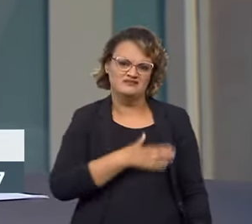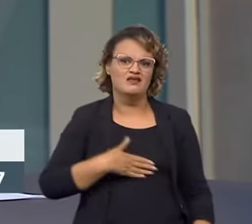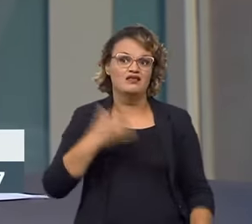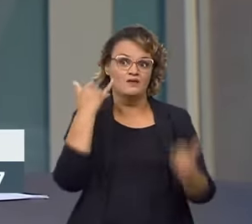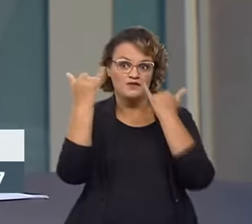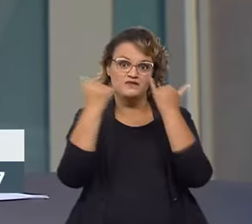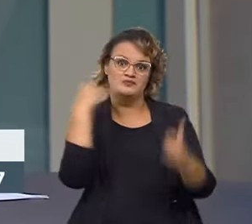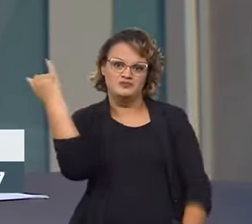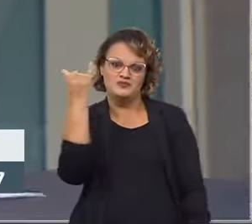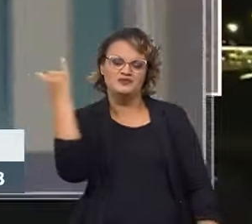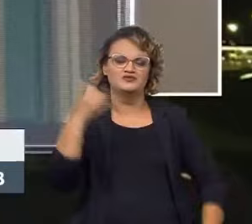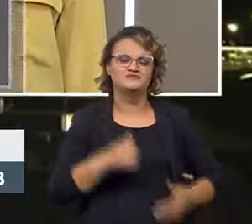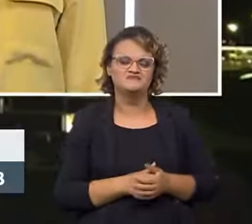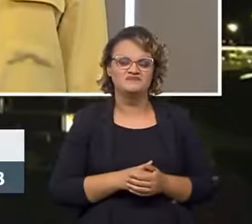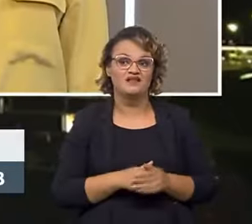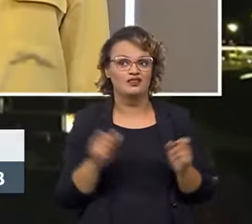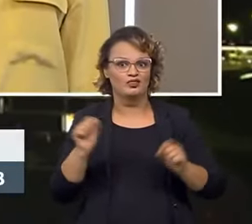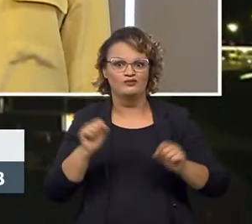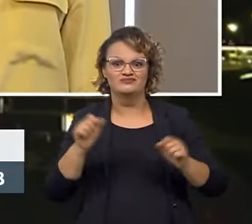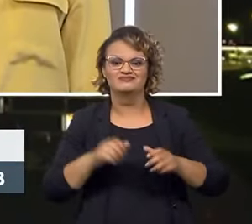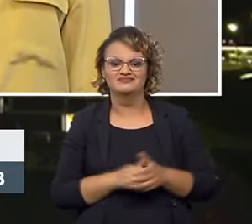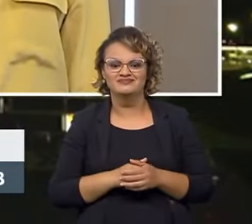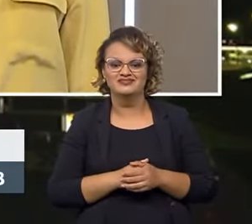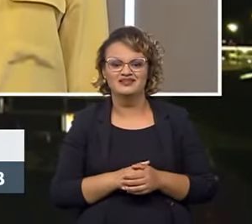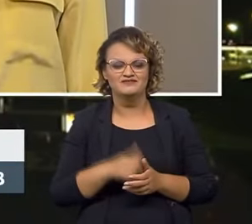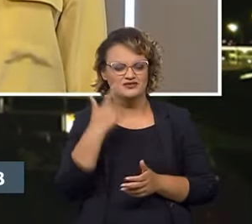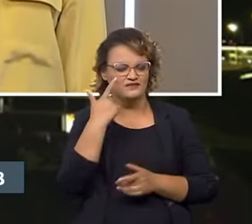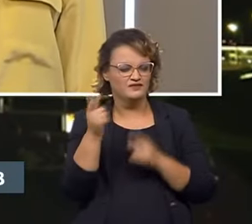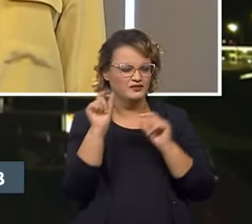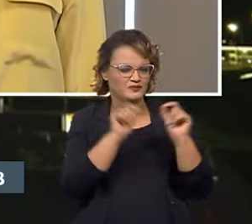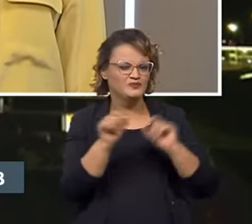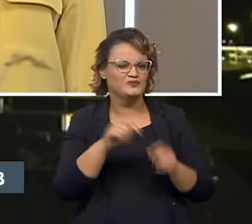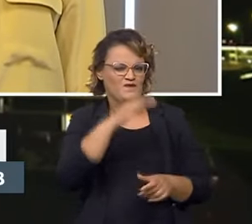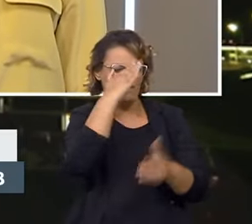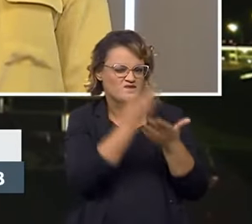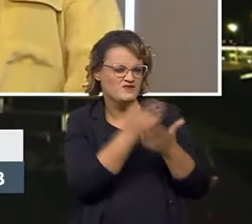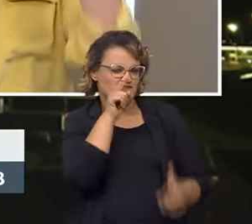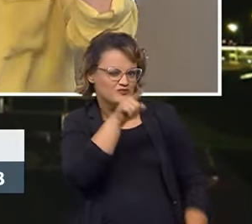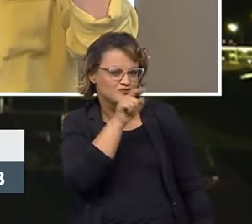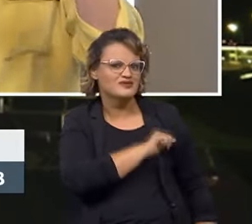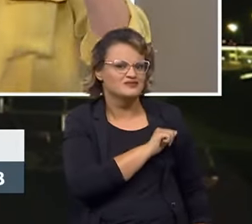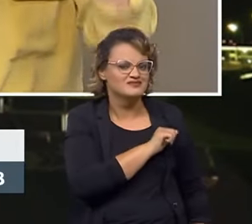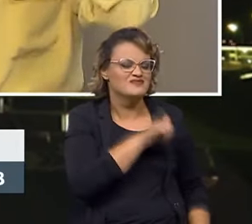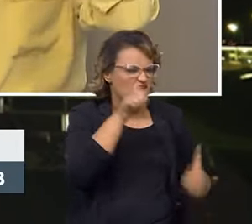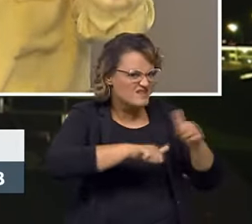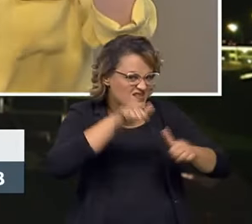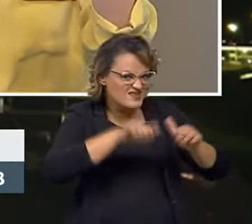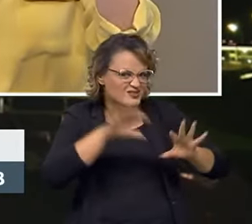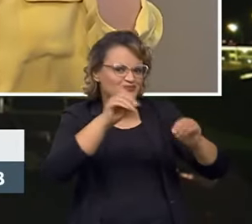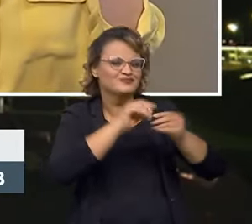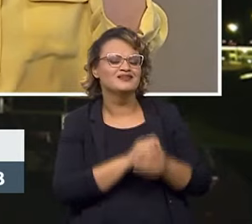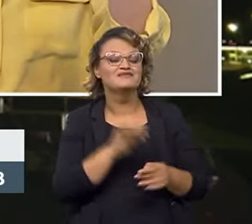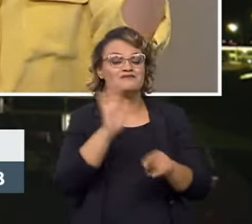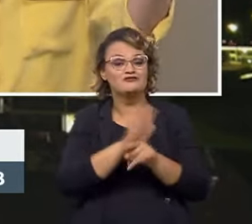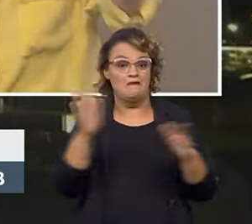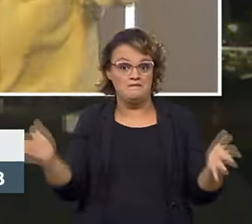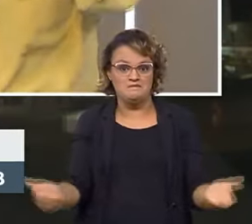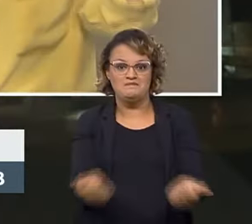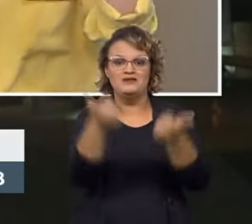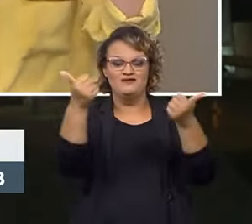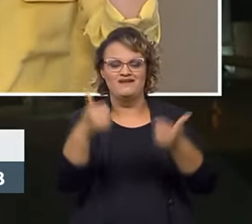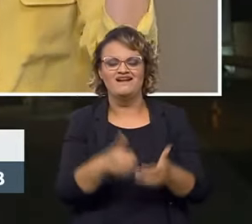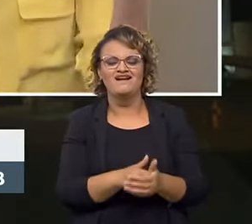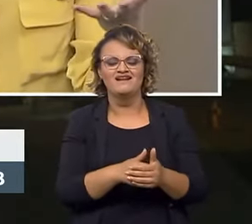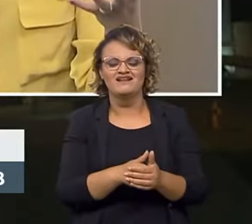relevante para a sociedade. Eu adoro que vocês estão de olho nas coisas. eu confio em vocês. Então, campanha para melhorar sempre o serviço,